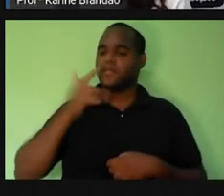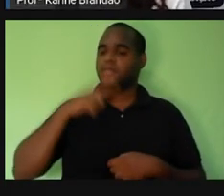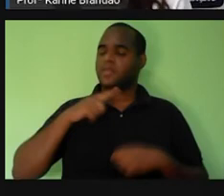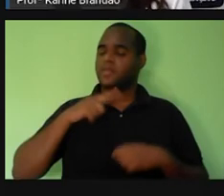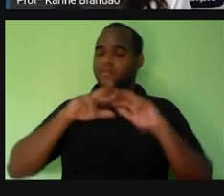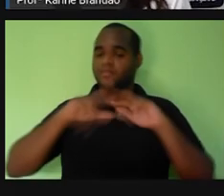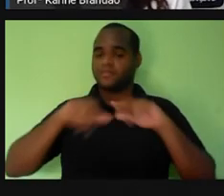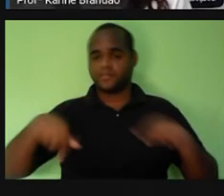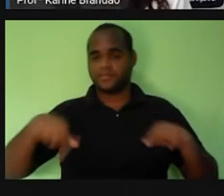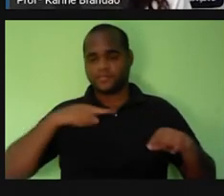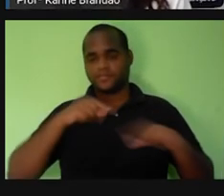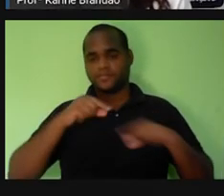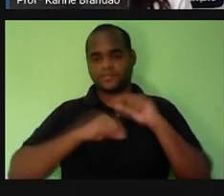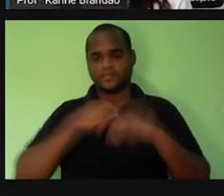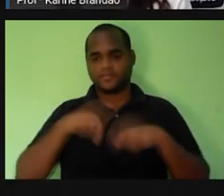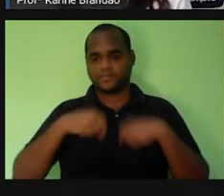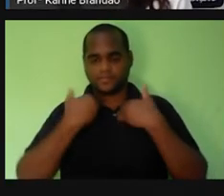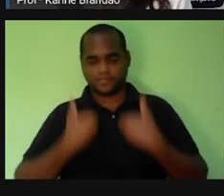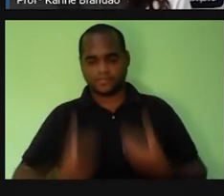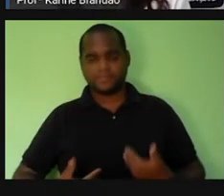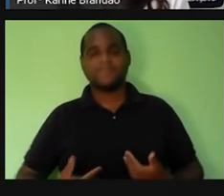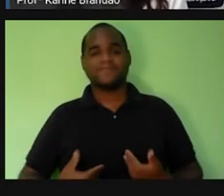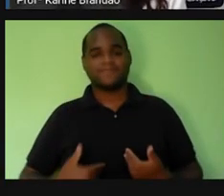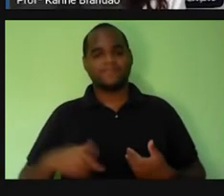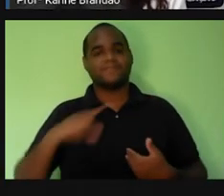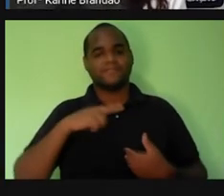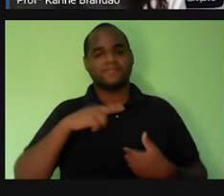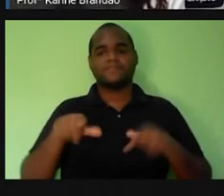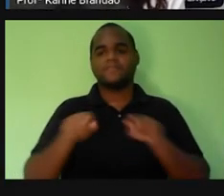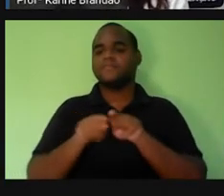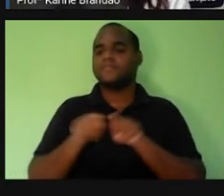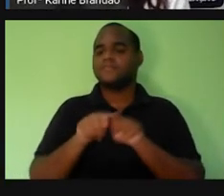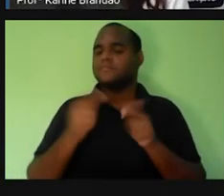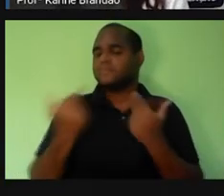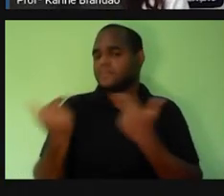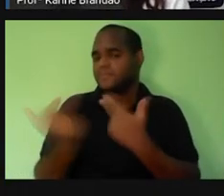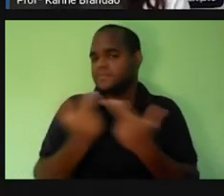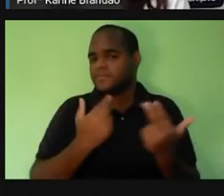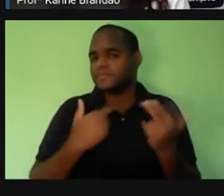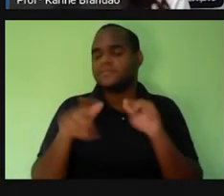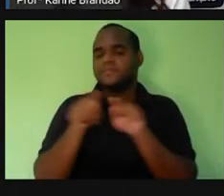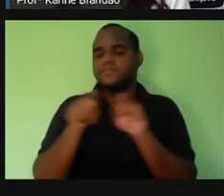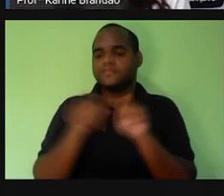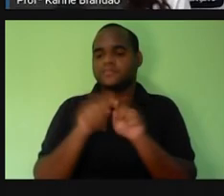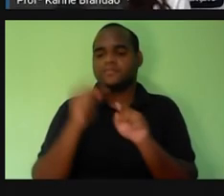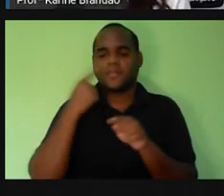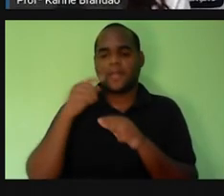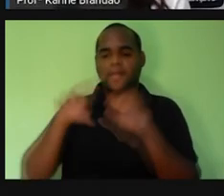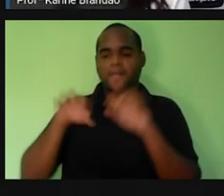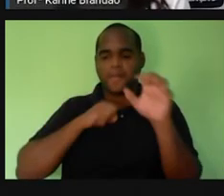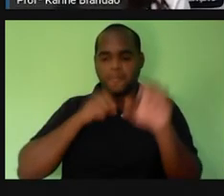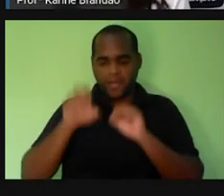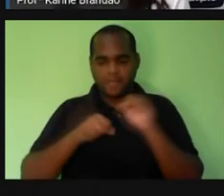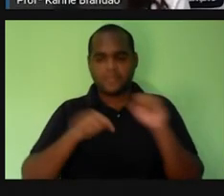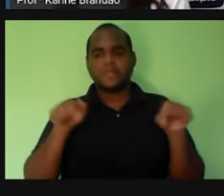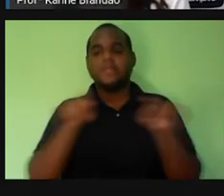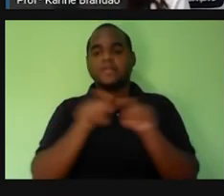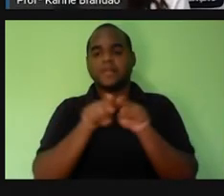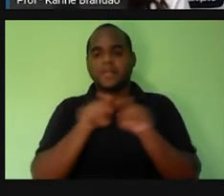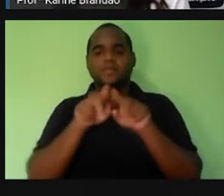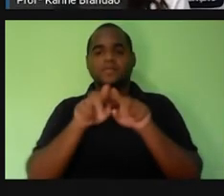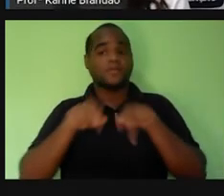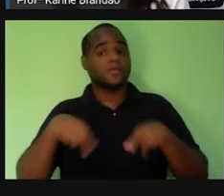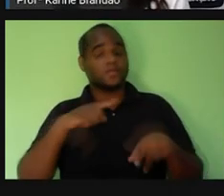aqui do nosso bolo alimentar, né? E ao mesmo tempo, a absorção dos nutrientes, depois a formação do bolo